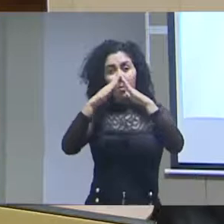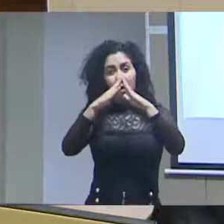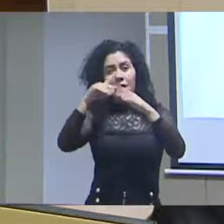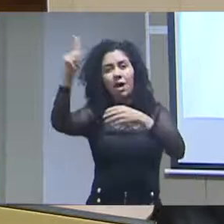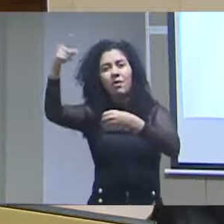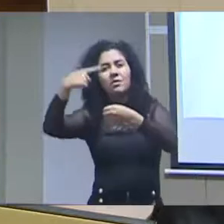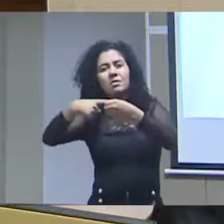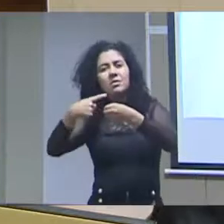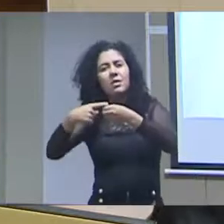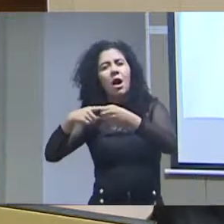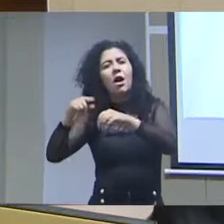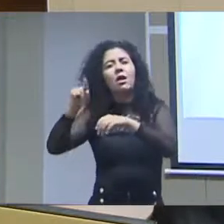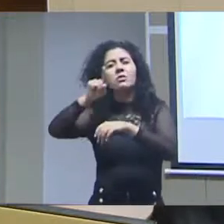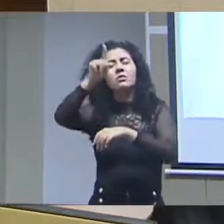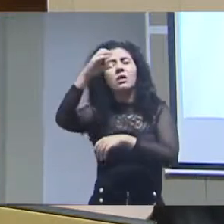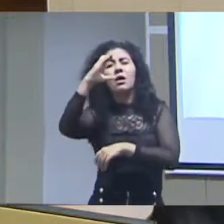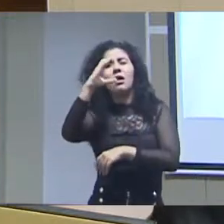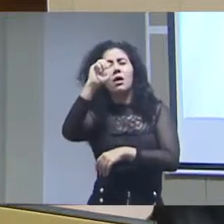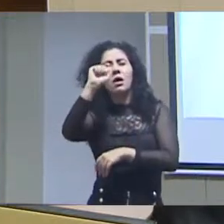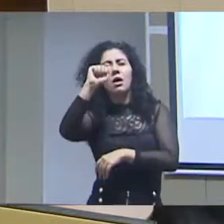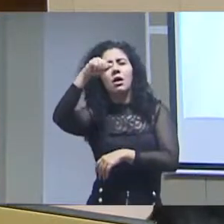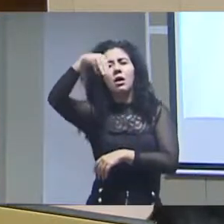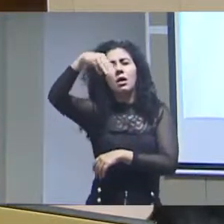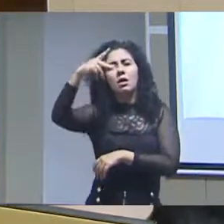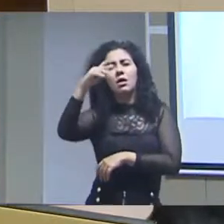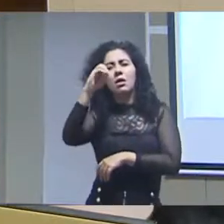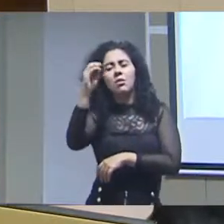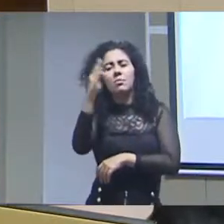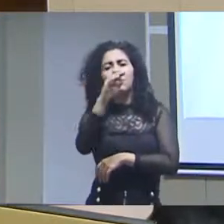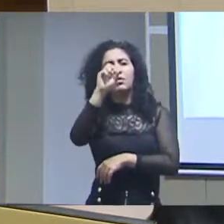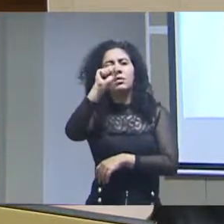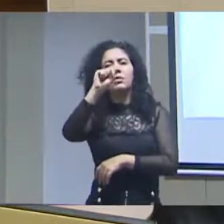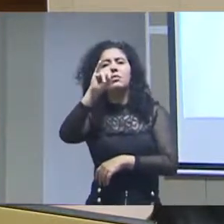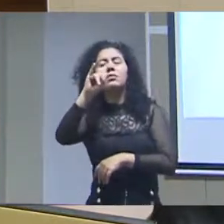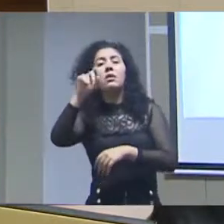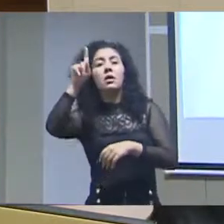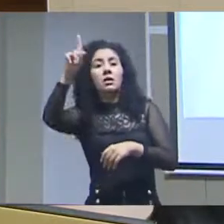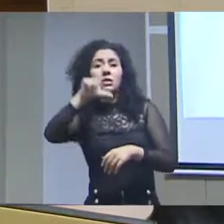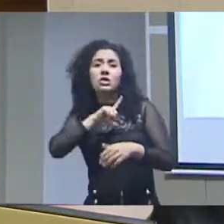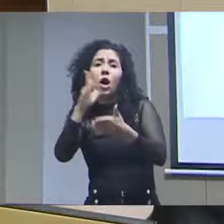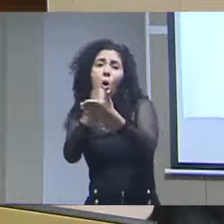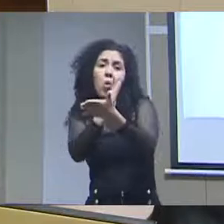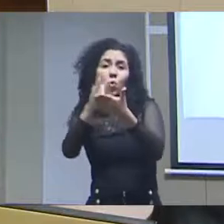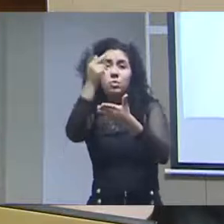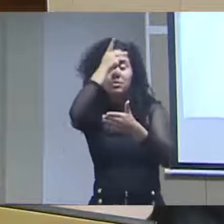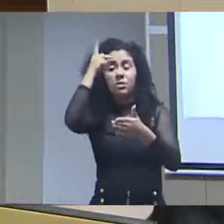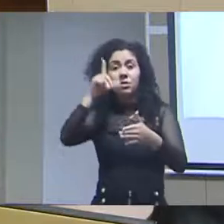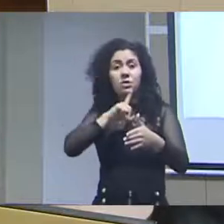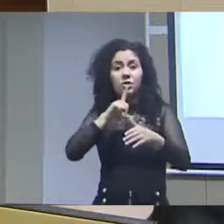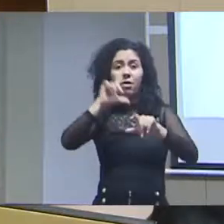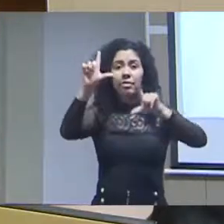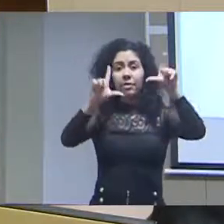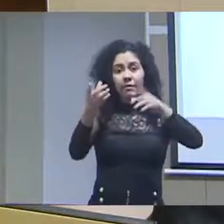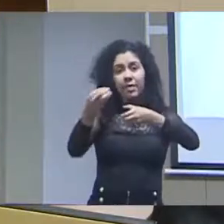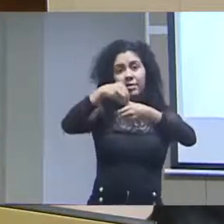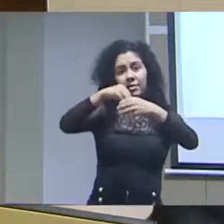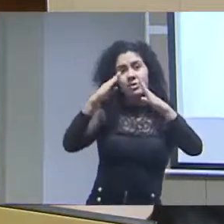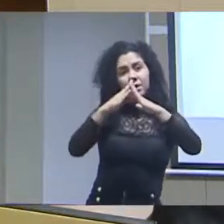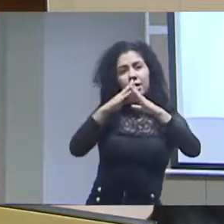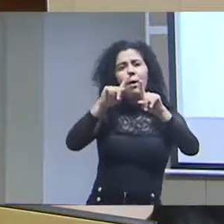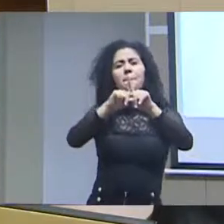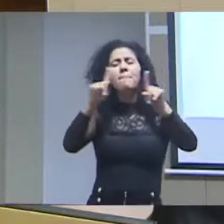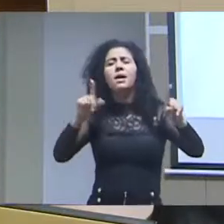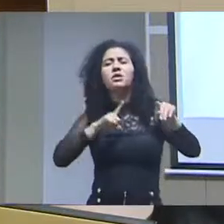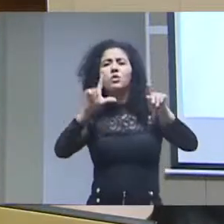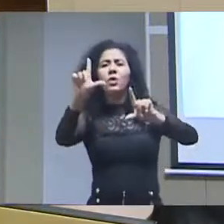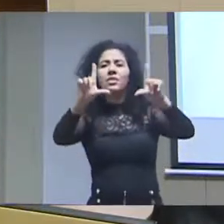Cambuci, no Rio. E essa cidade é muito pequenininha. E tinha algumas pessoas que tinham televisão em casa, até a grande parte já tinha televisão em casa,